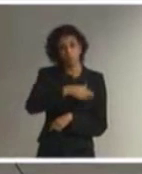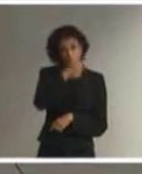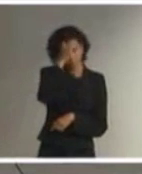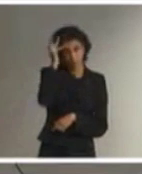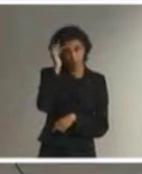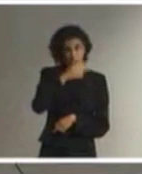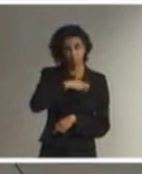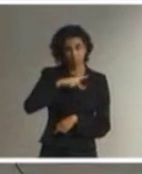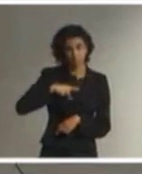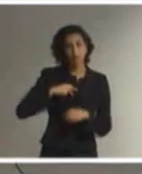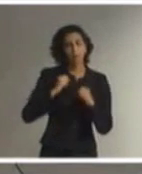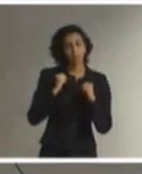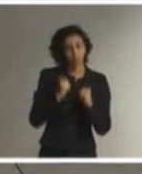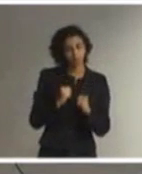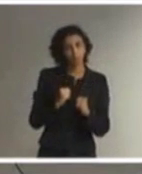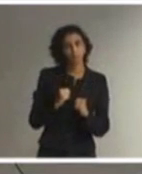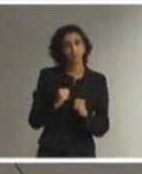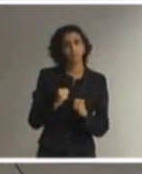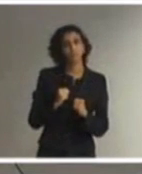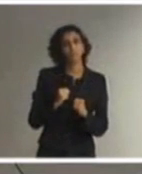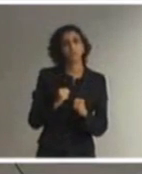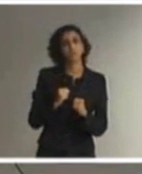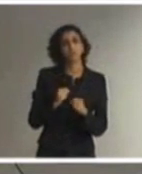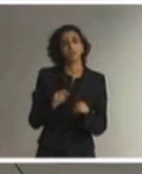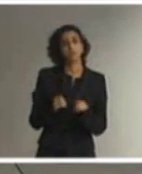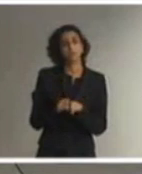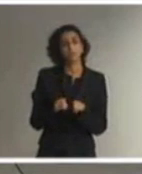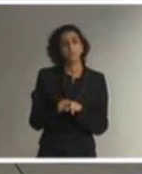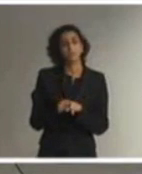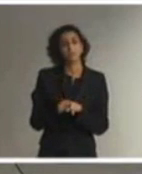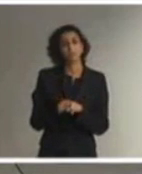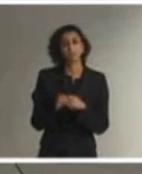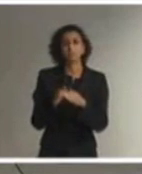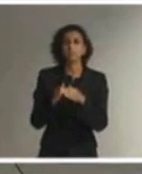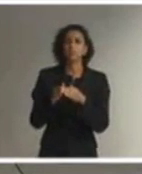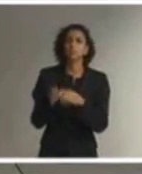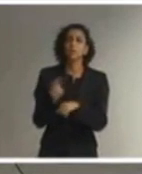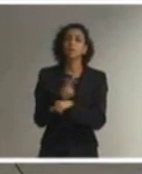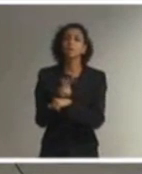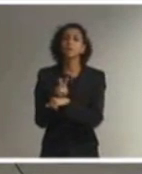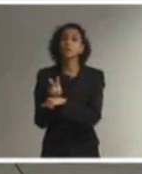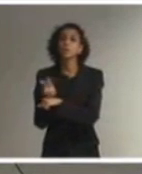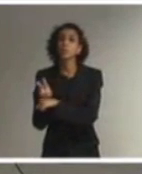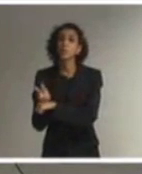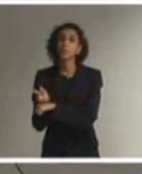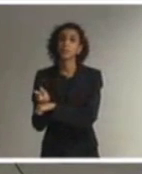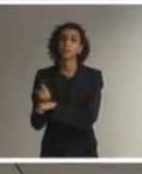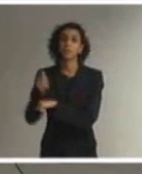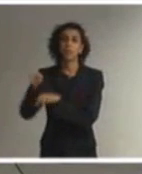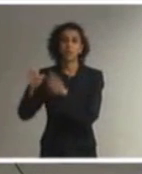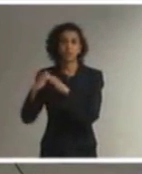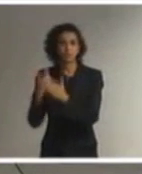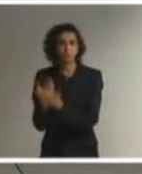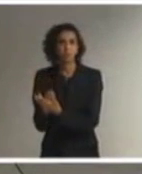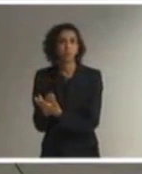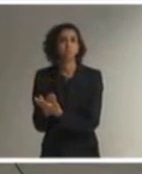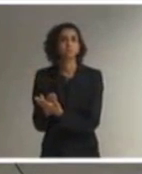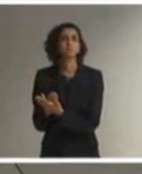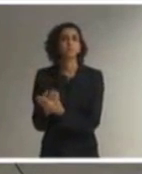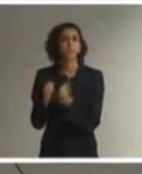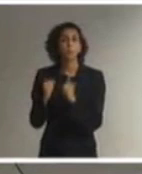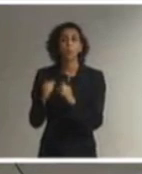requisite faça inclusive vistorias, requisite